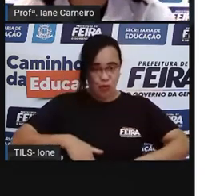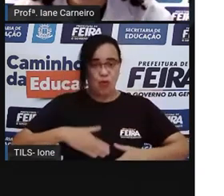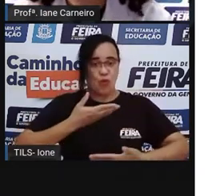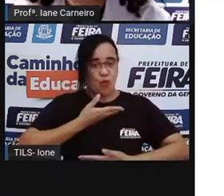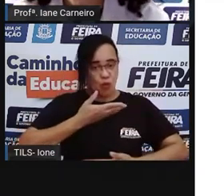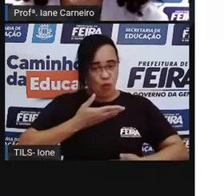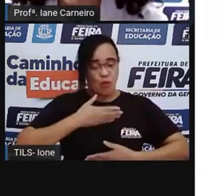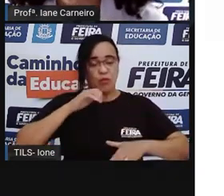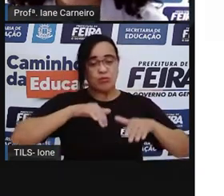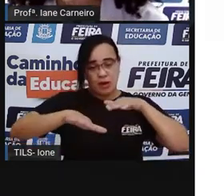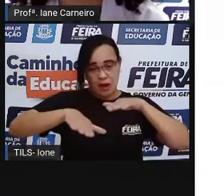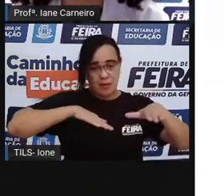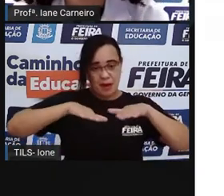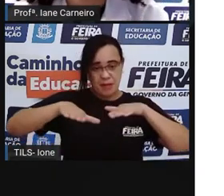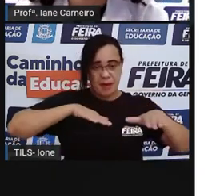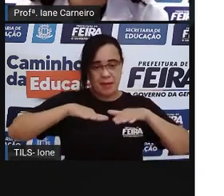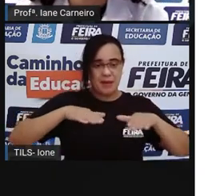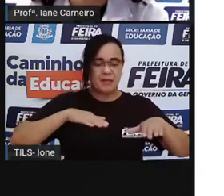movimentando a nossa mente também.